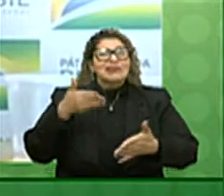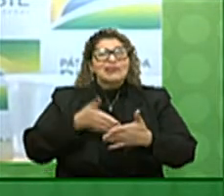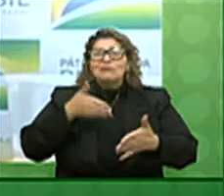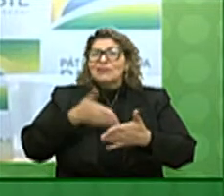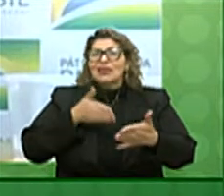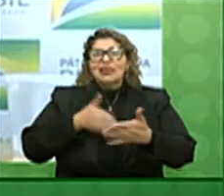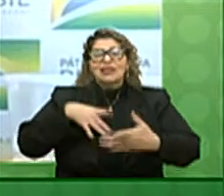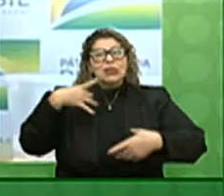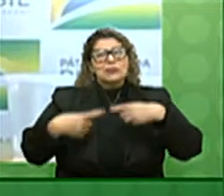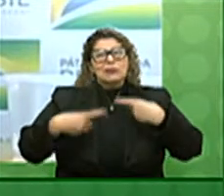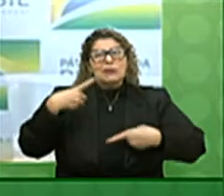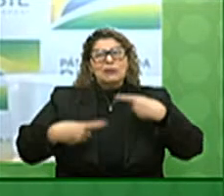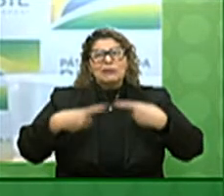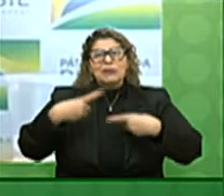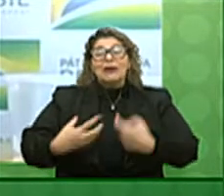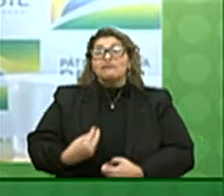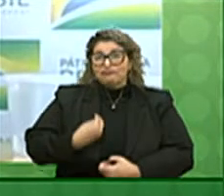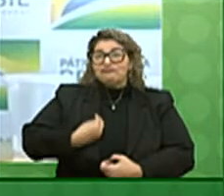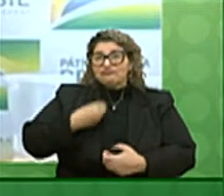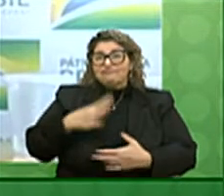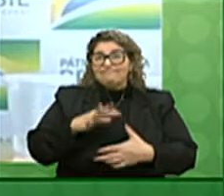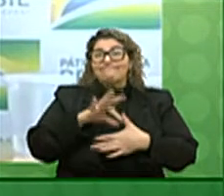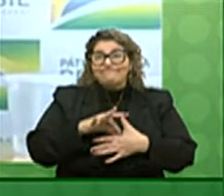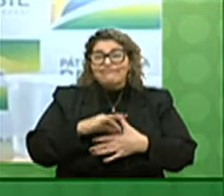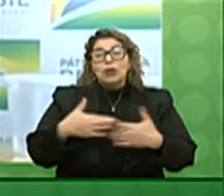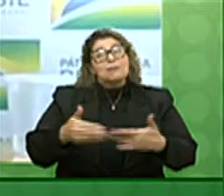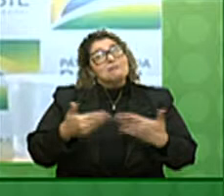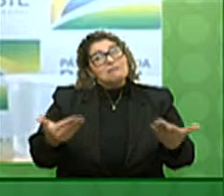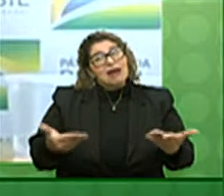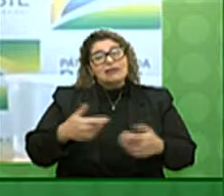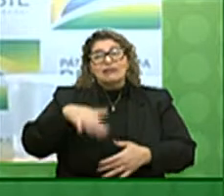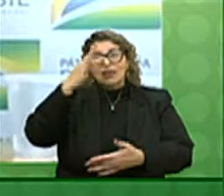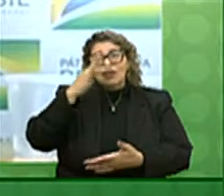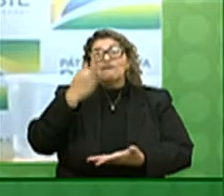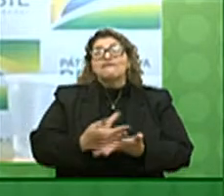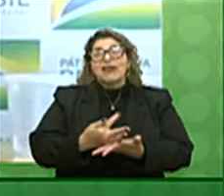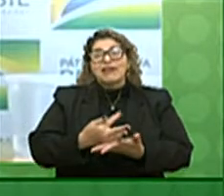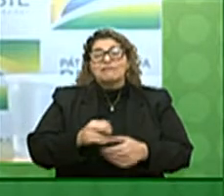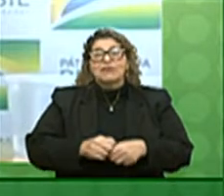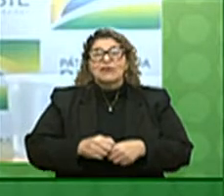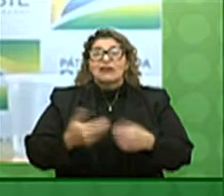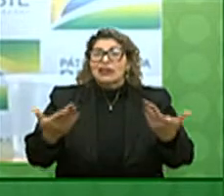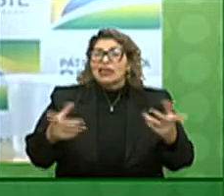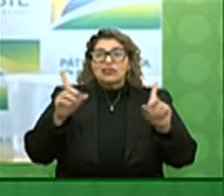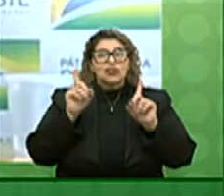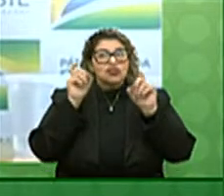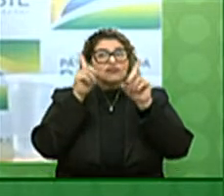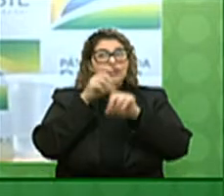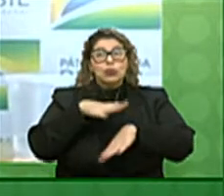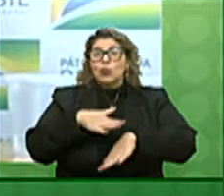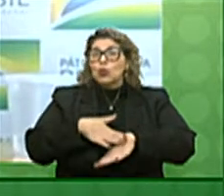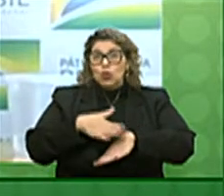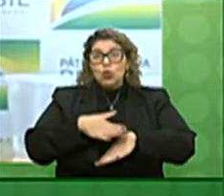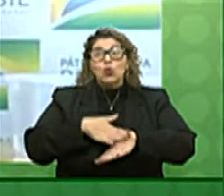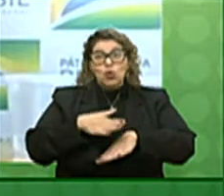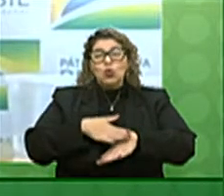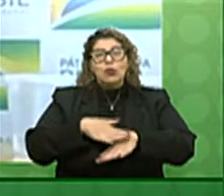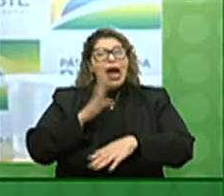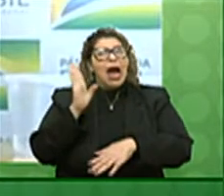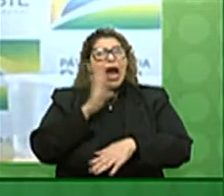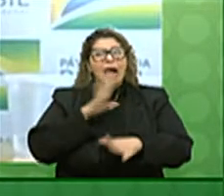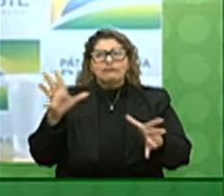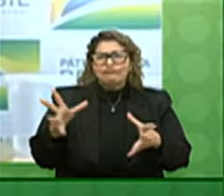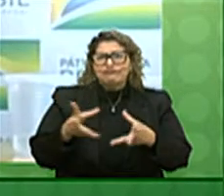ter essa discussão de modo presencial, mas tenho fé de que este difícil momento será logo